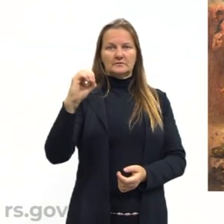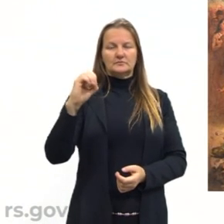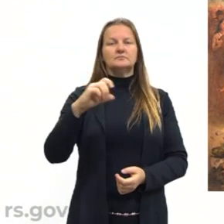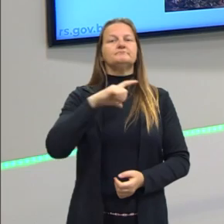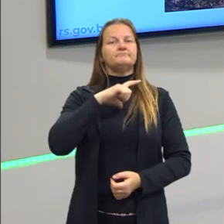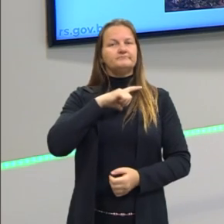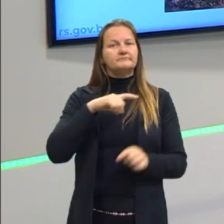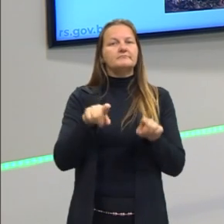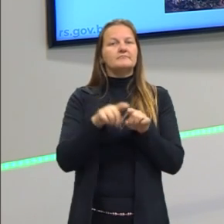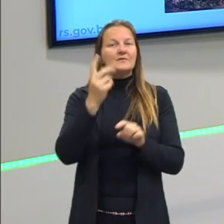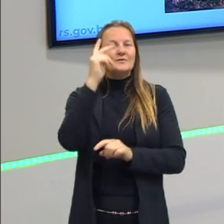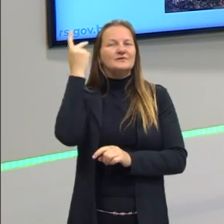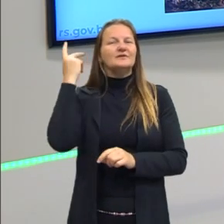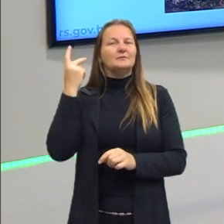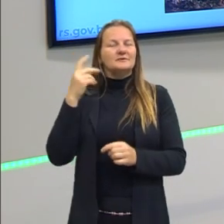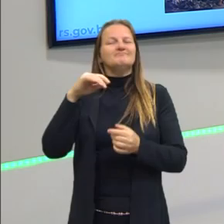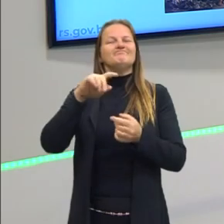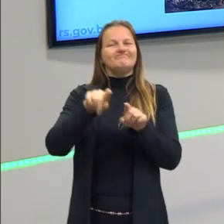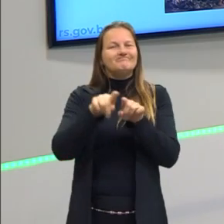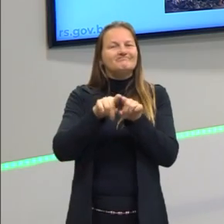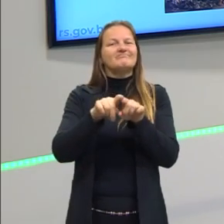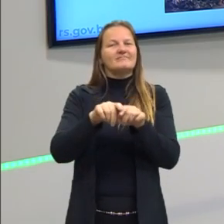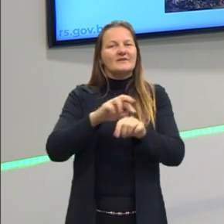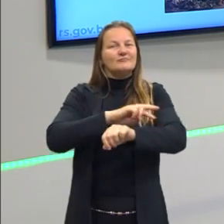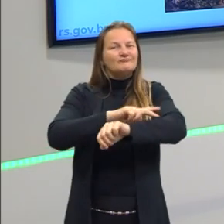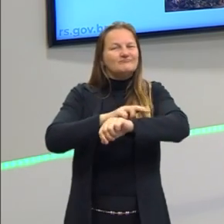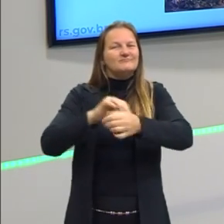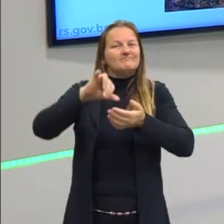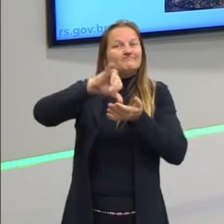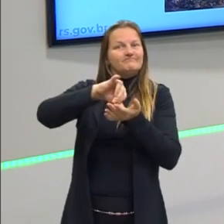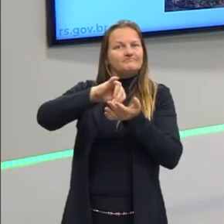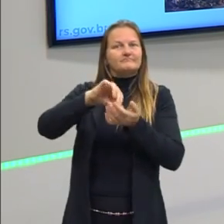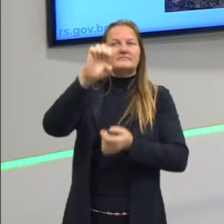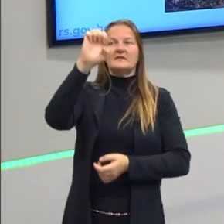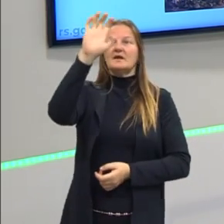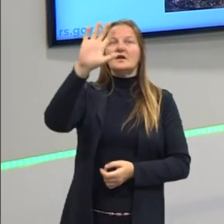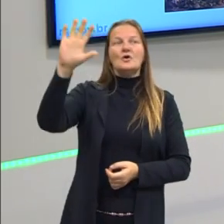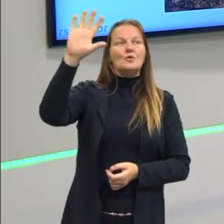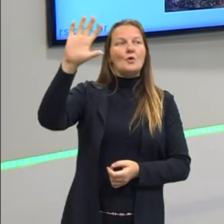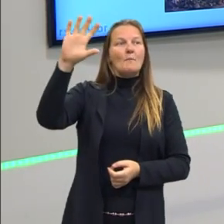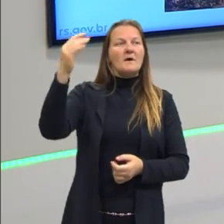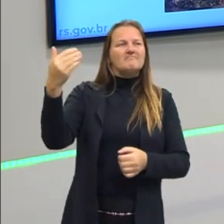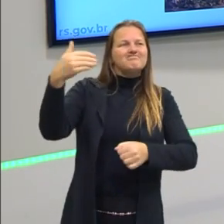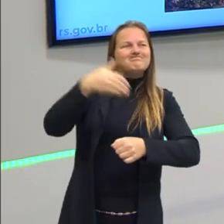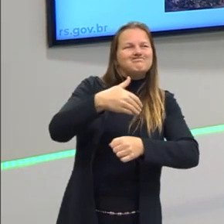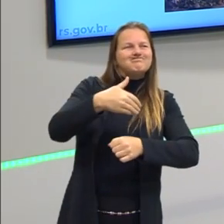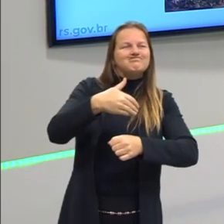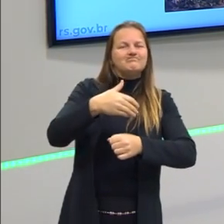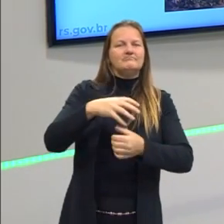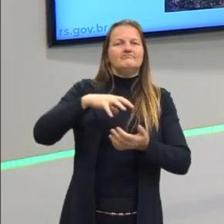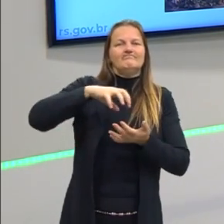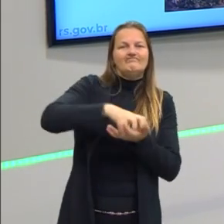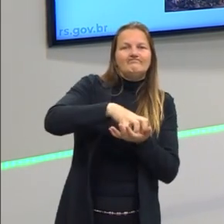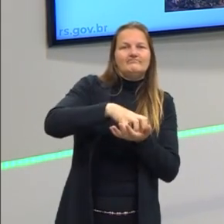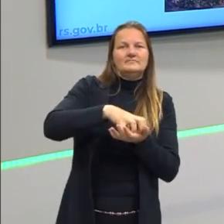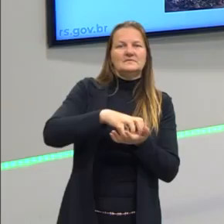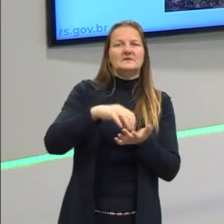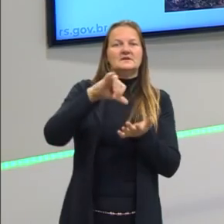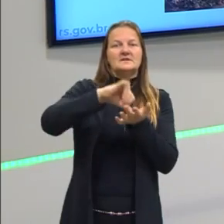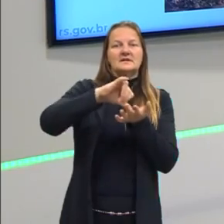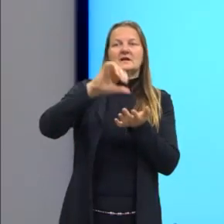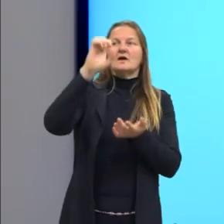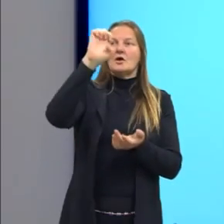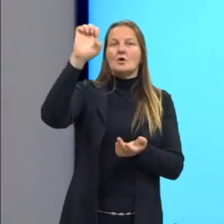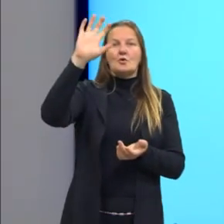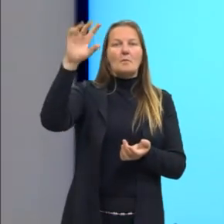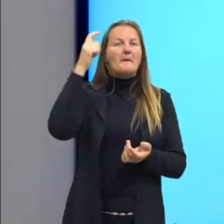ela também é uma história de etnocentrismo num sentido europeu. Que povo, então, que tem uma centralidade no nosso